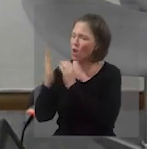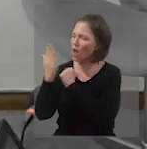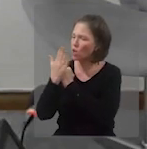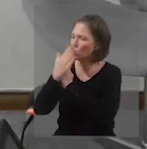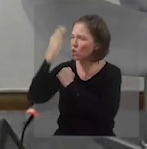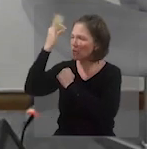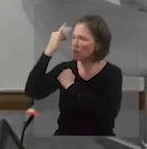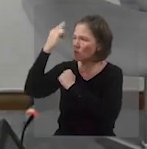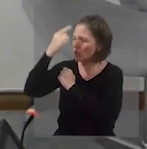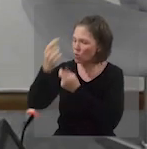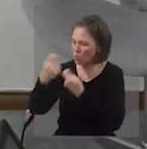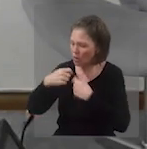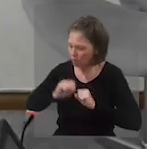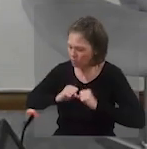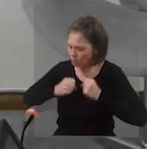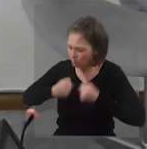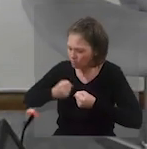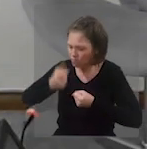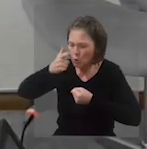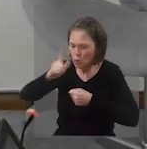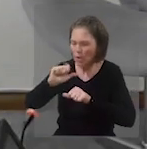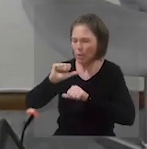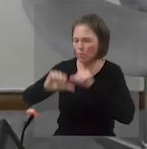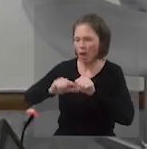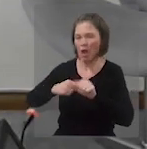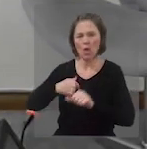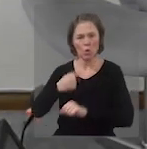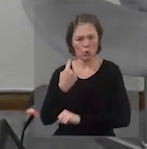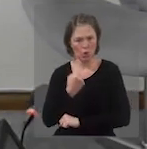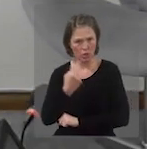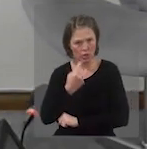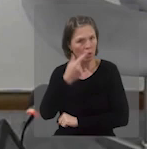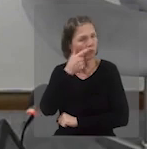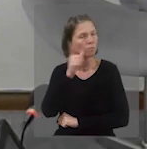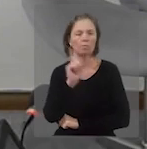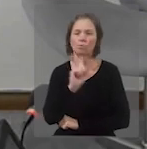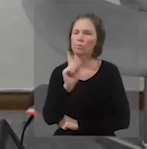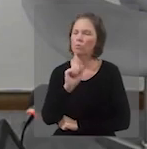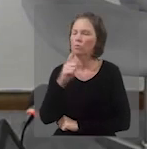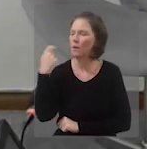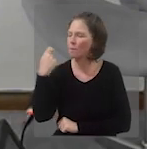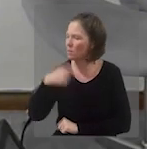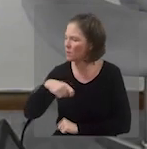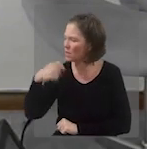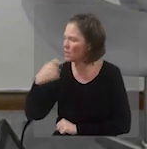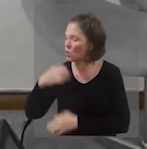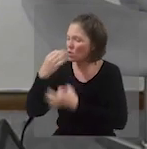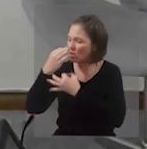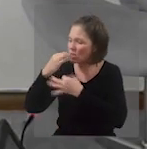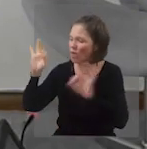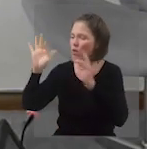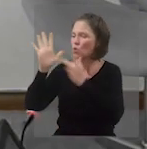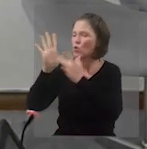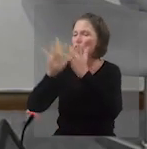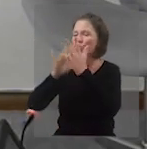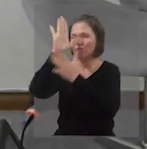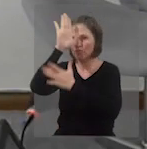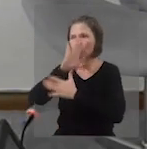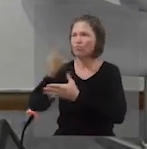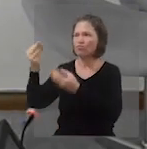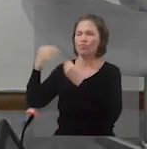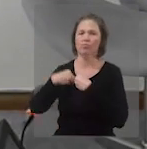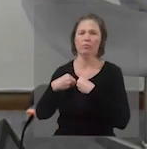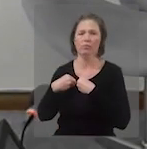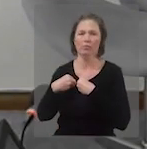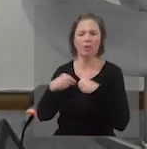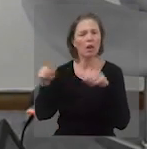assistência do teu Espírito Santo, porque sem ele, eu não vou mudar. Sozinho, não. Eu preciso da graça salvadora de Jesus Cristo e